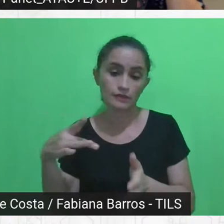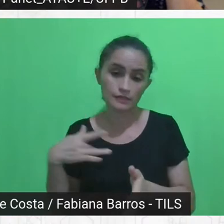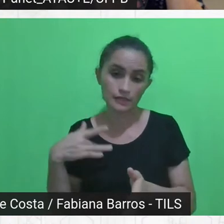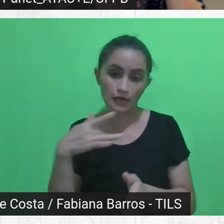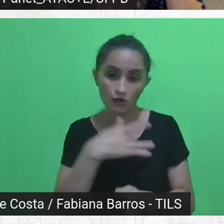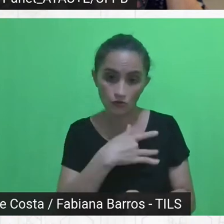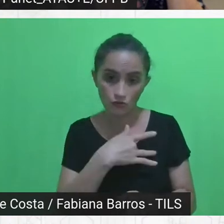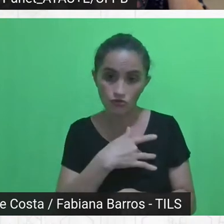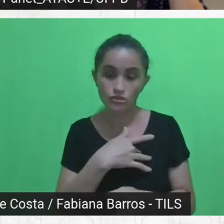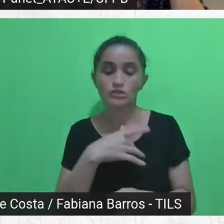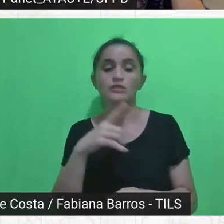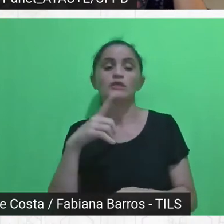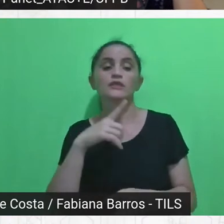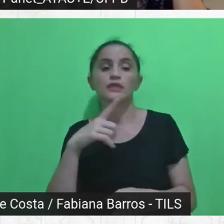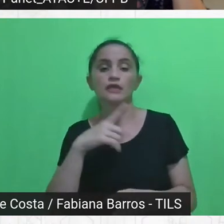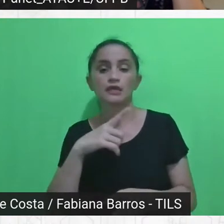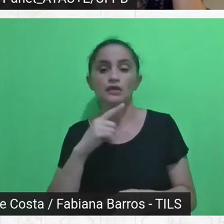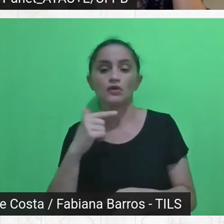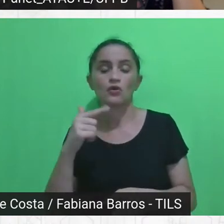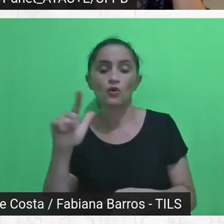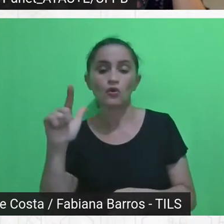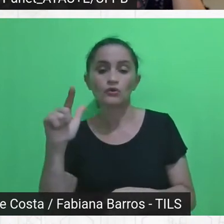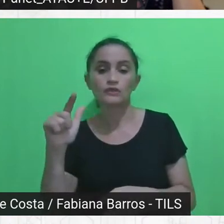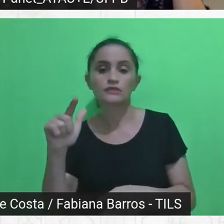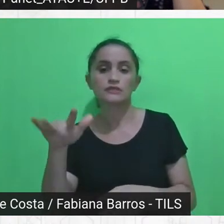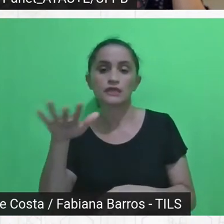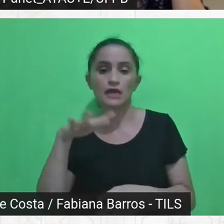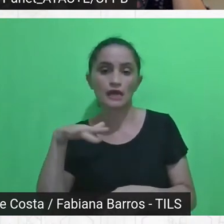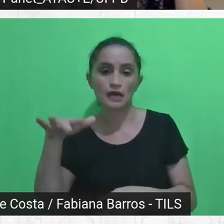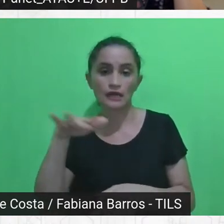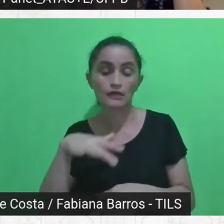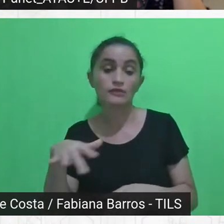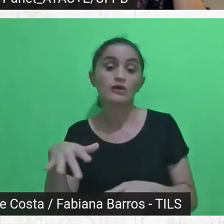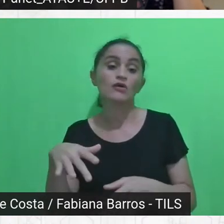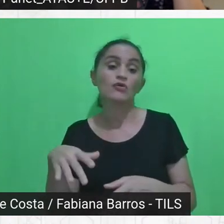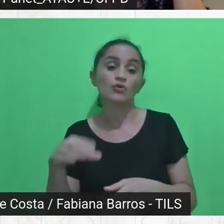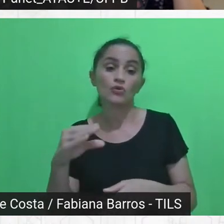reconhecida pelo Conselho Regional, enfim,